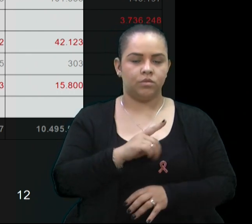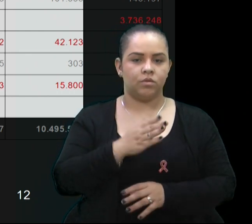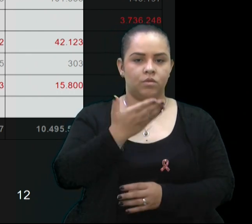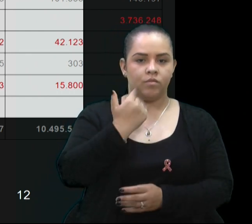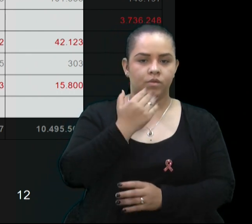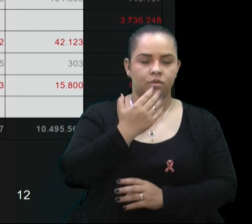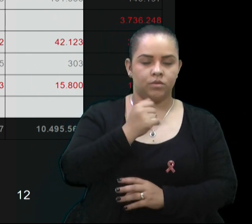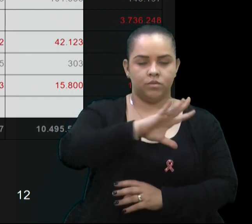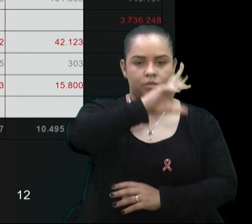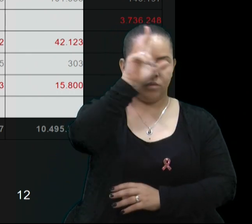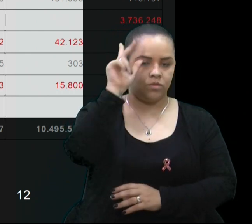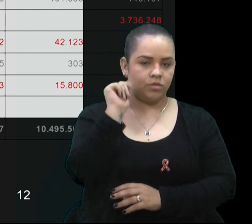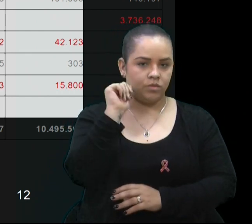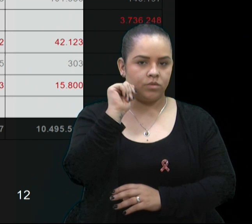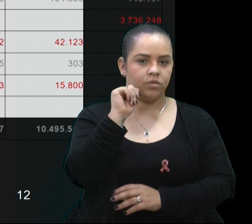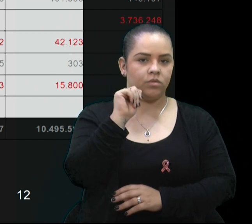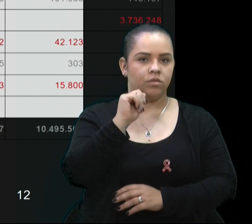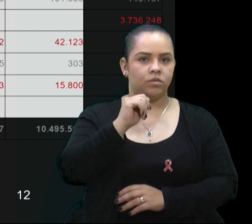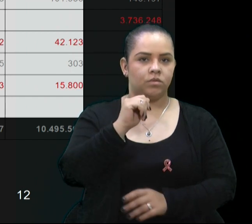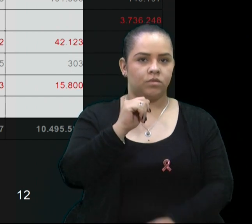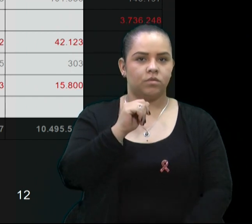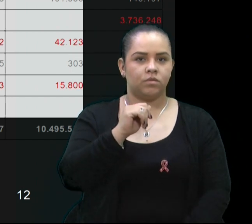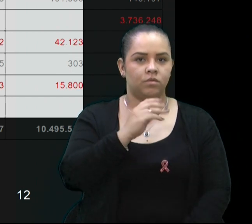.736.000,00.